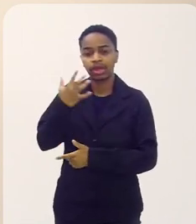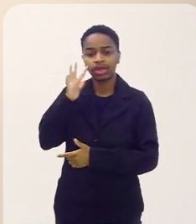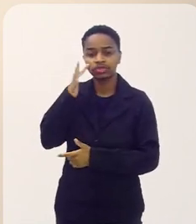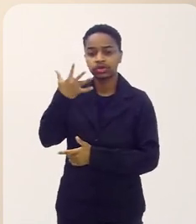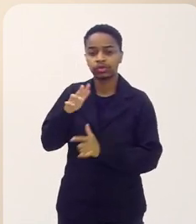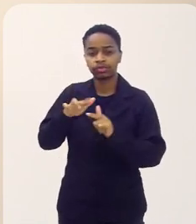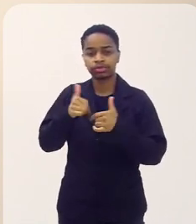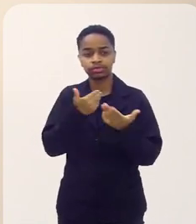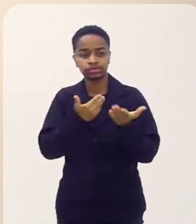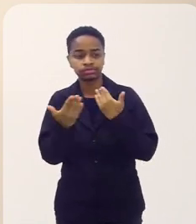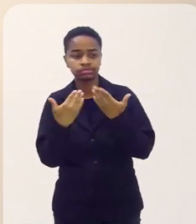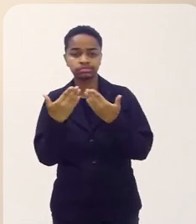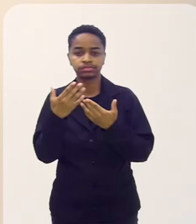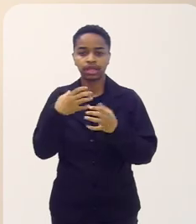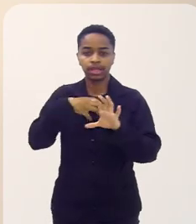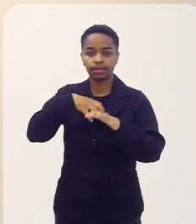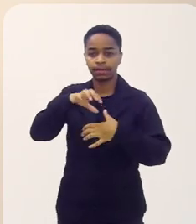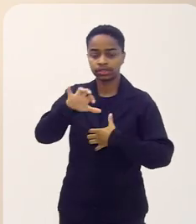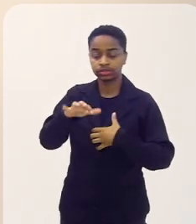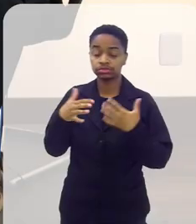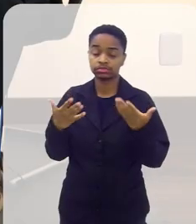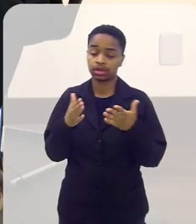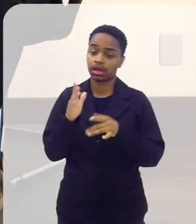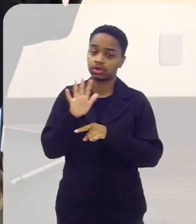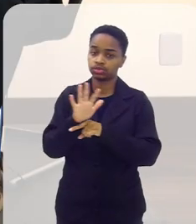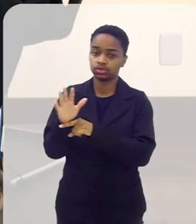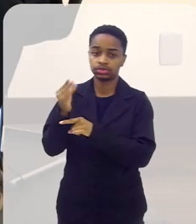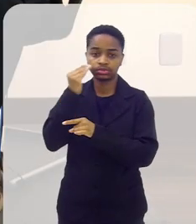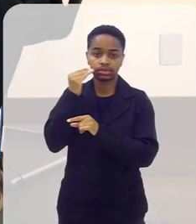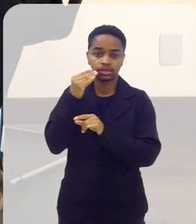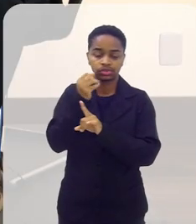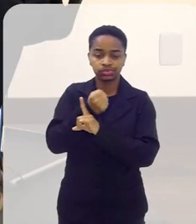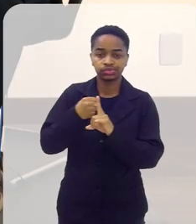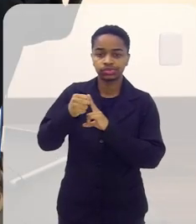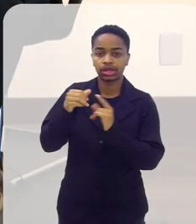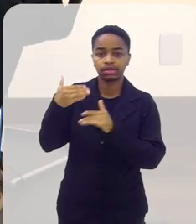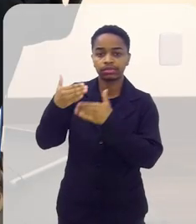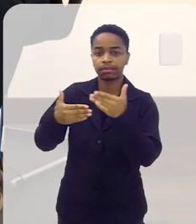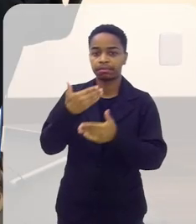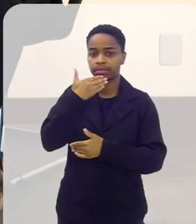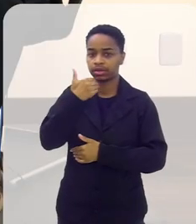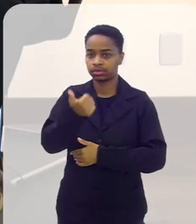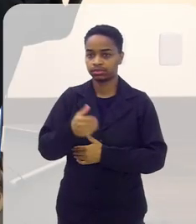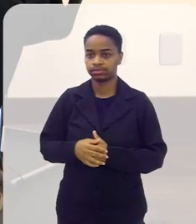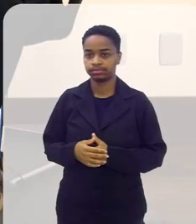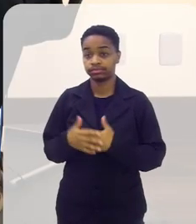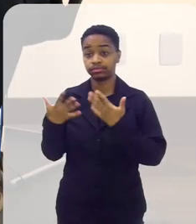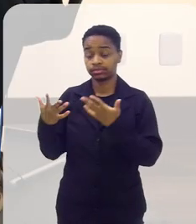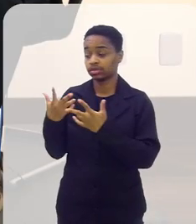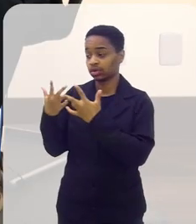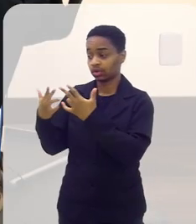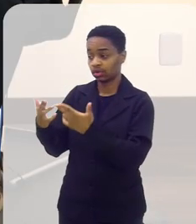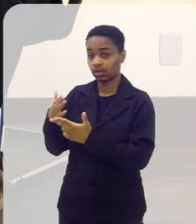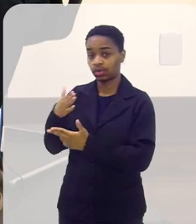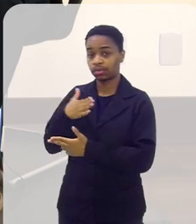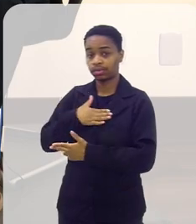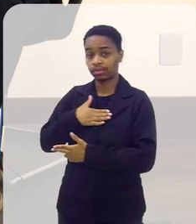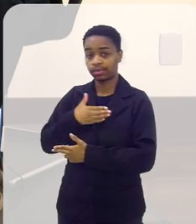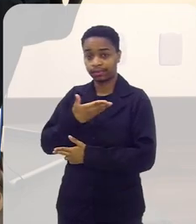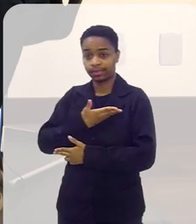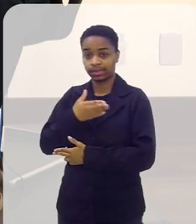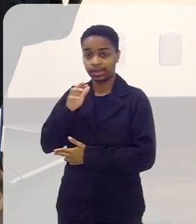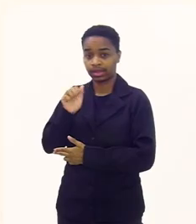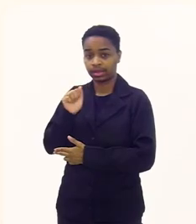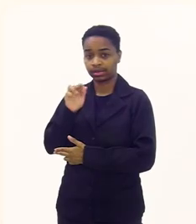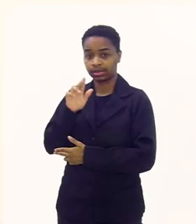problemas são resolvidos através do diálogo da empatia então isso colabora para poder construir uma sociedade melhor como diria meu